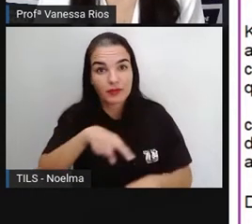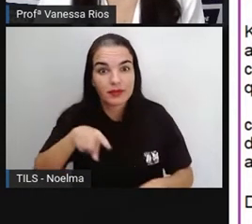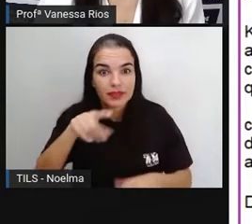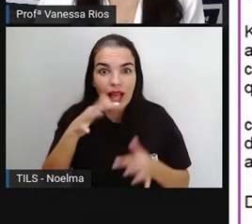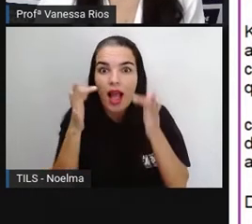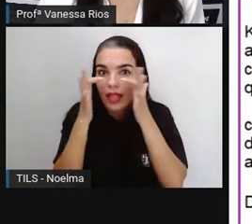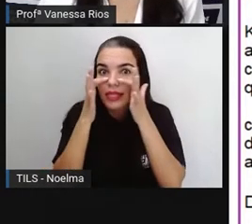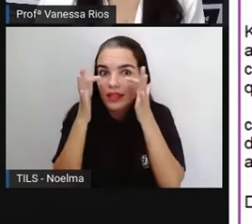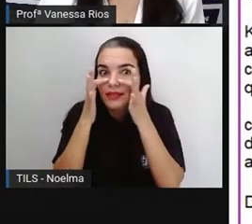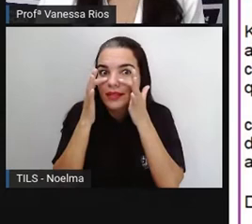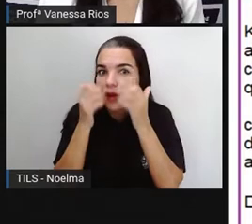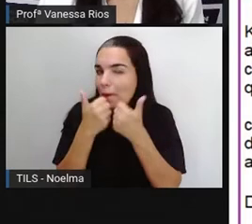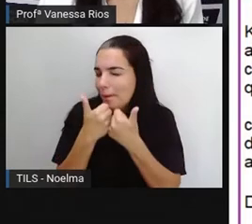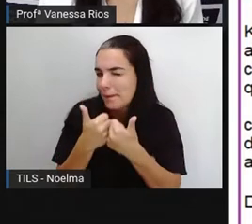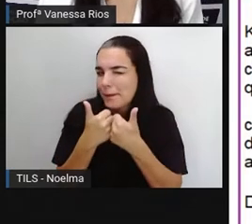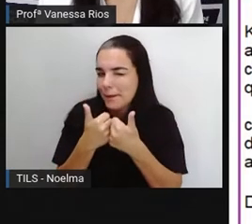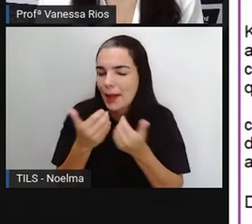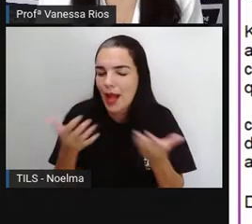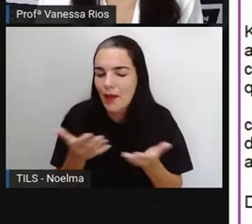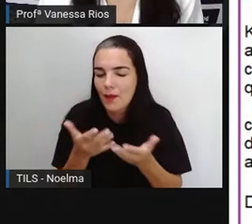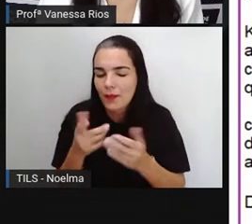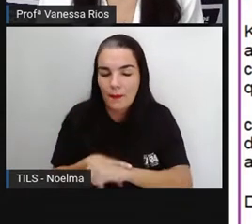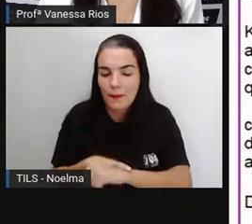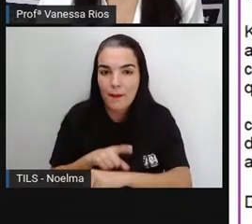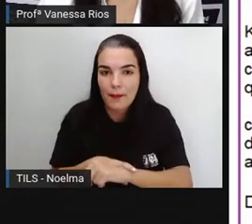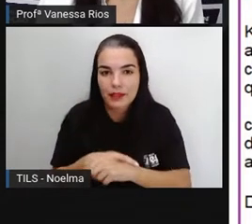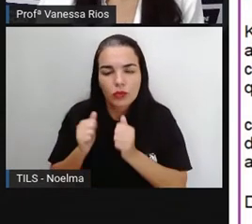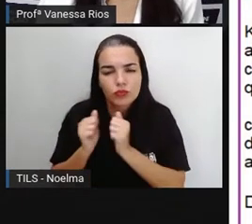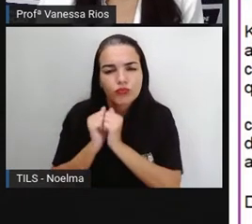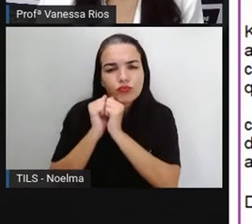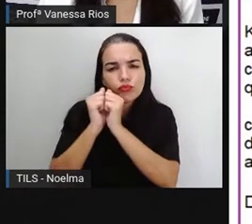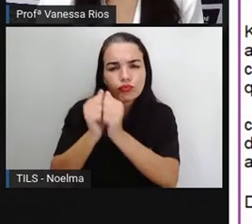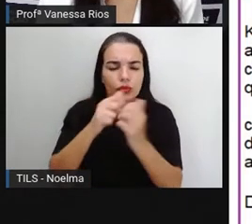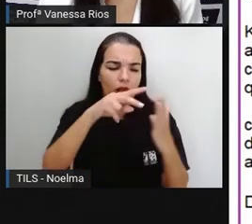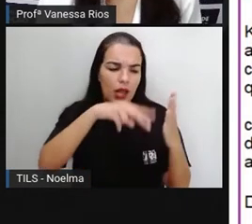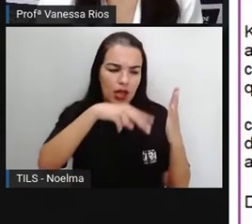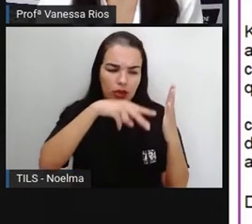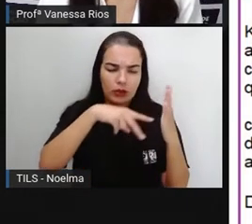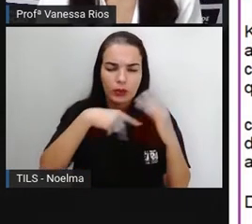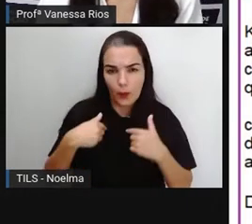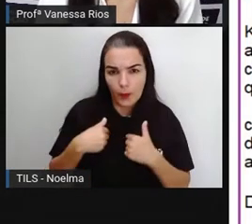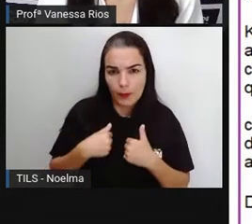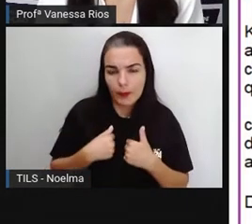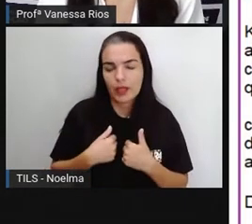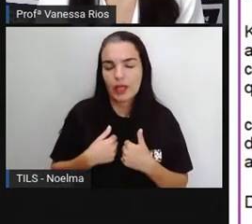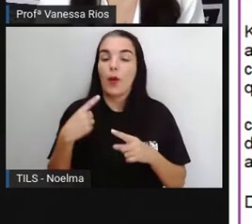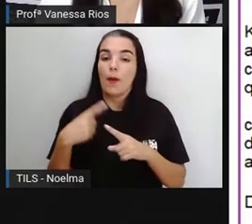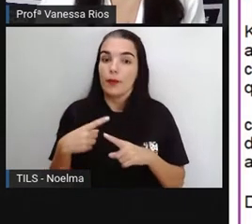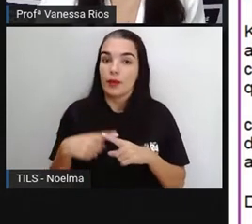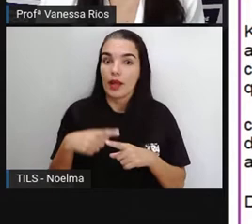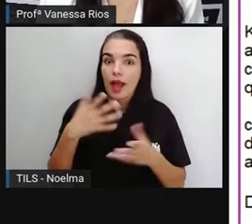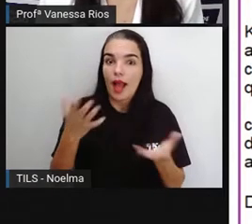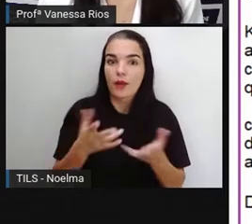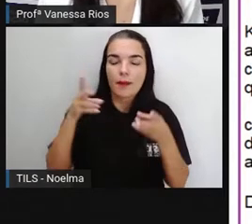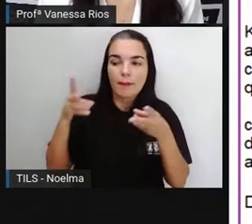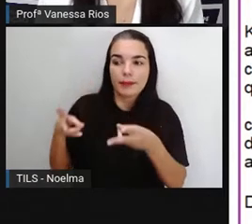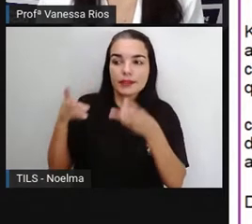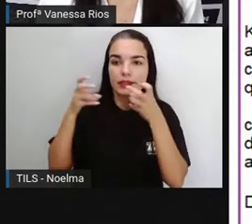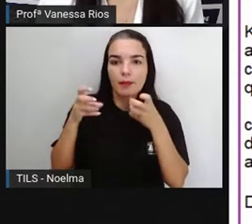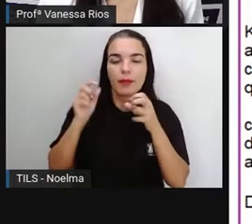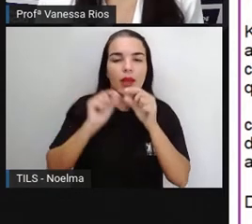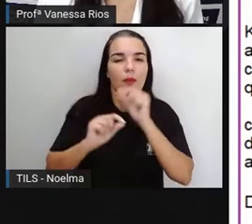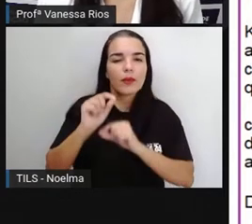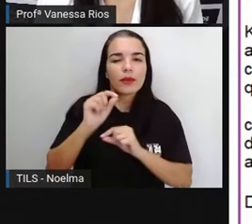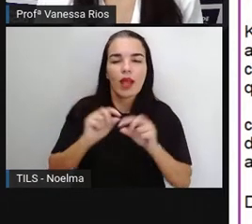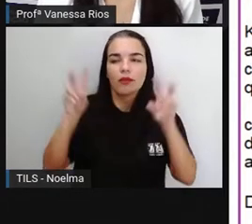tivessem bastante atenção neste momento, acompanhassem leitura junto comigo, tá certo? Para a gente perceber sobre o